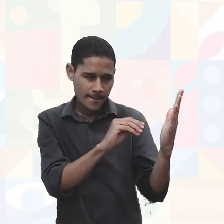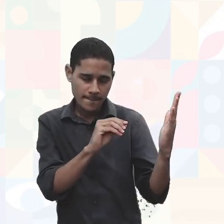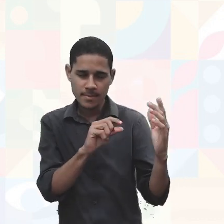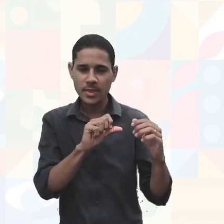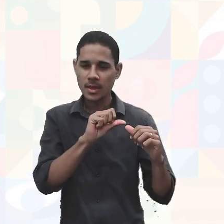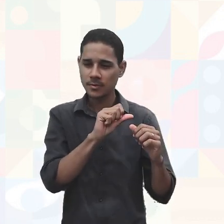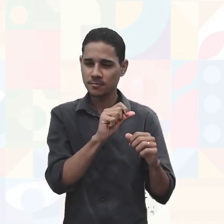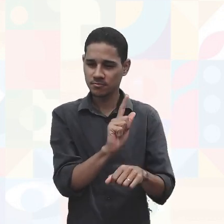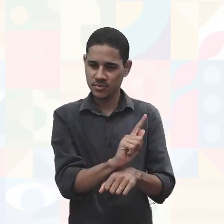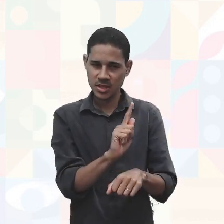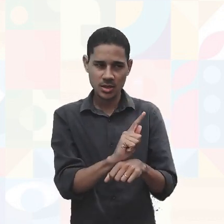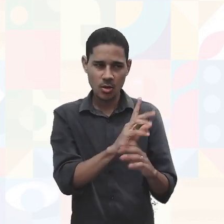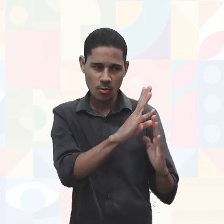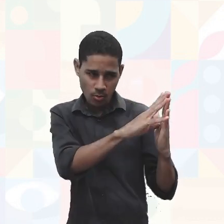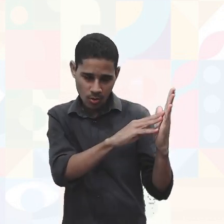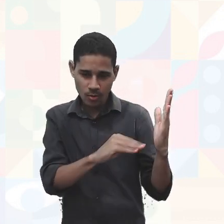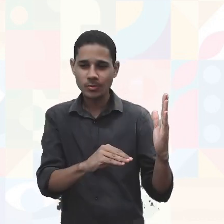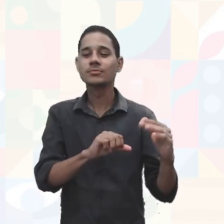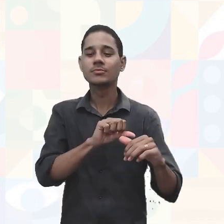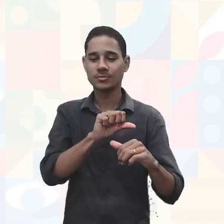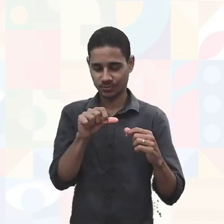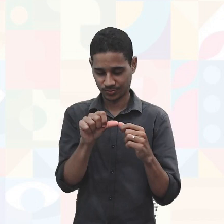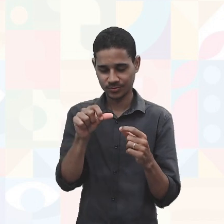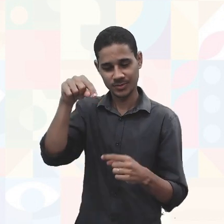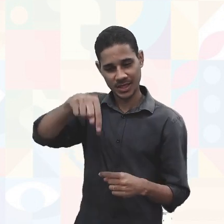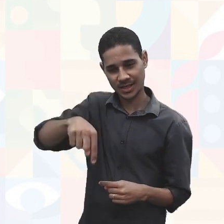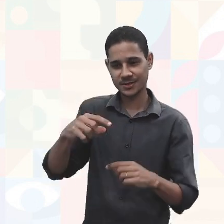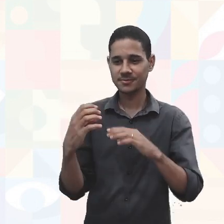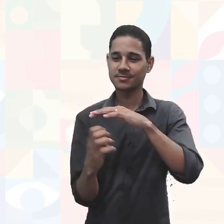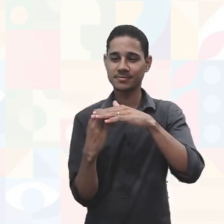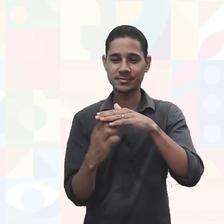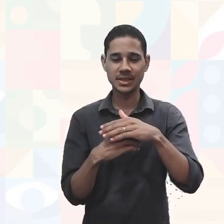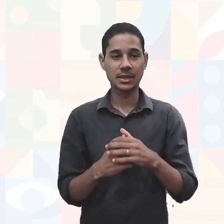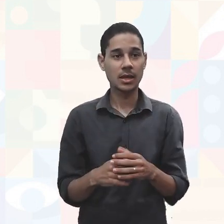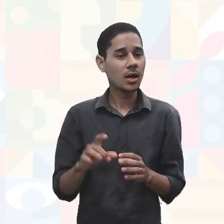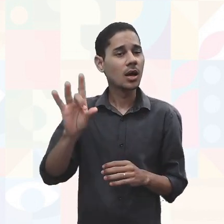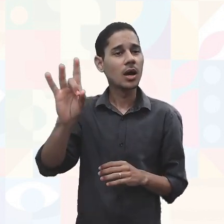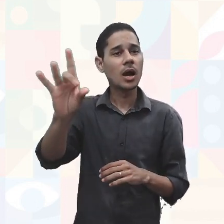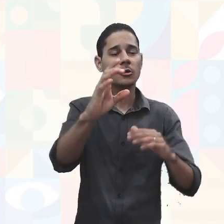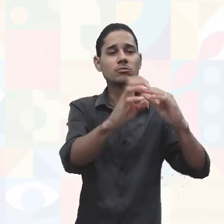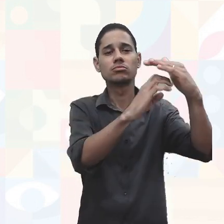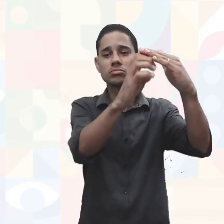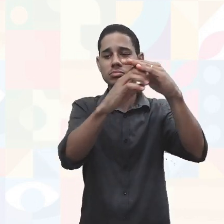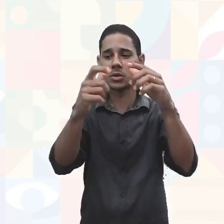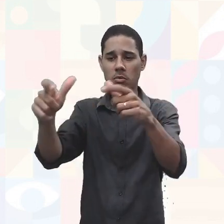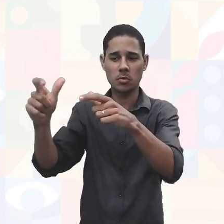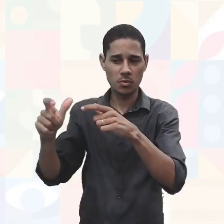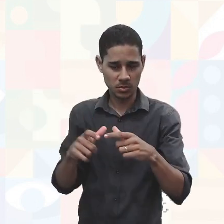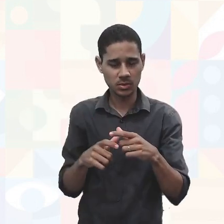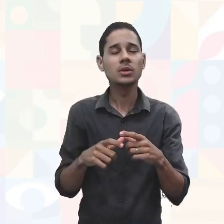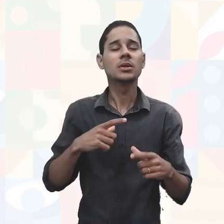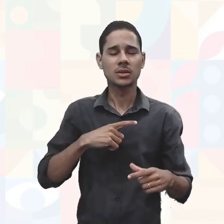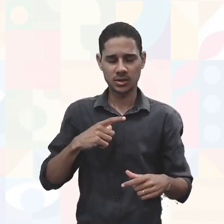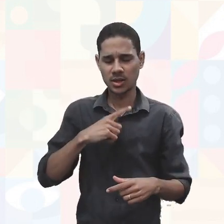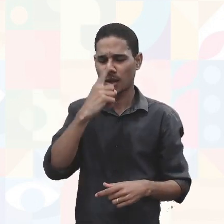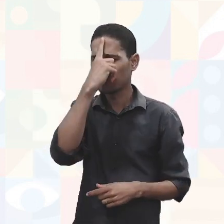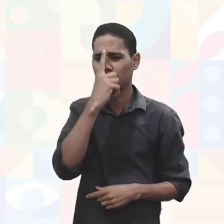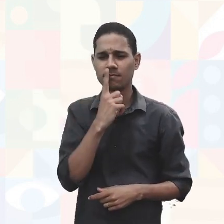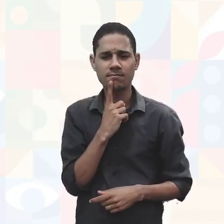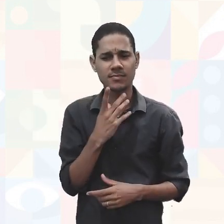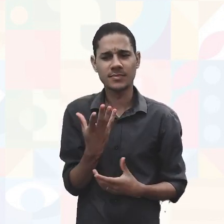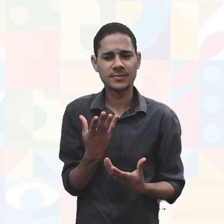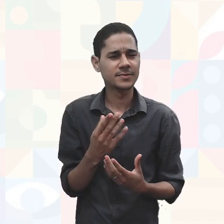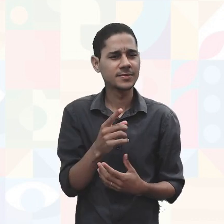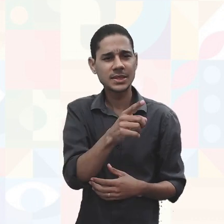gestão na instituição. Porque cada instituição ou organização tem o seu perfil de